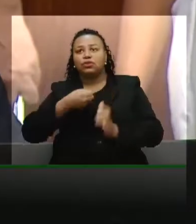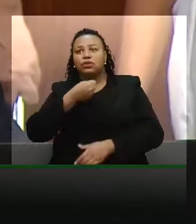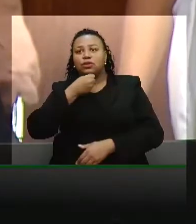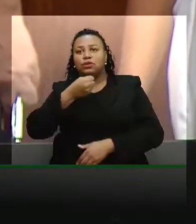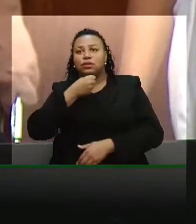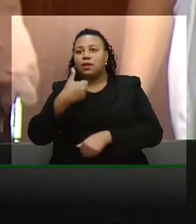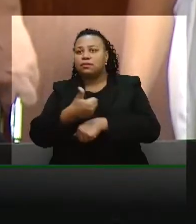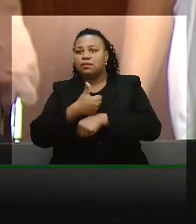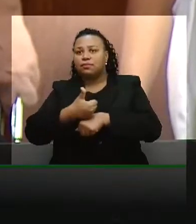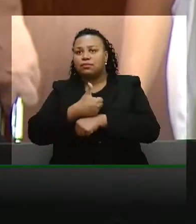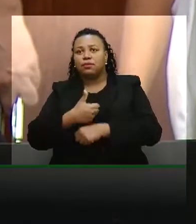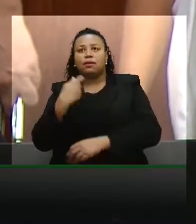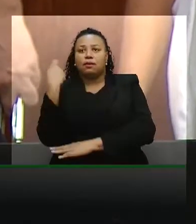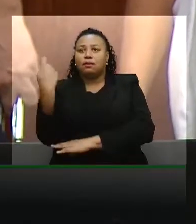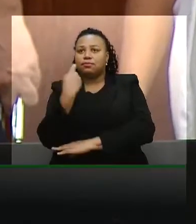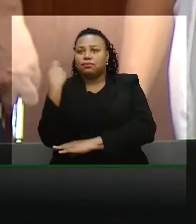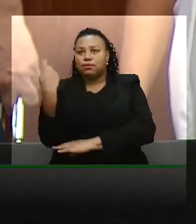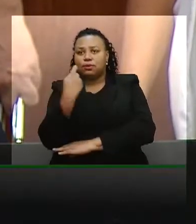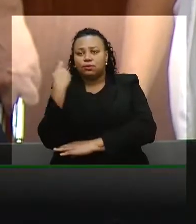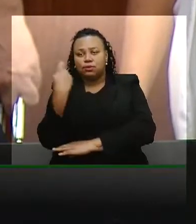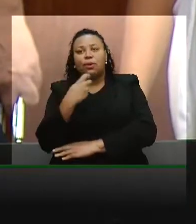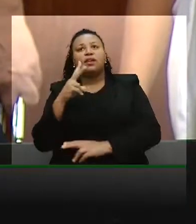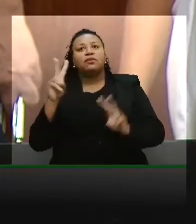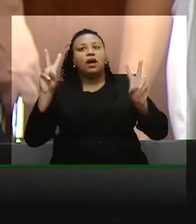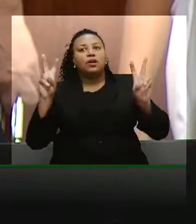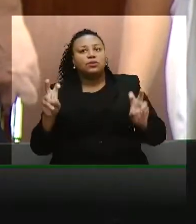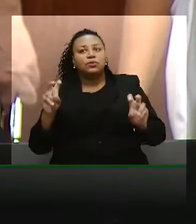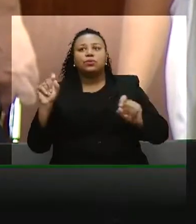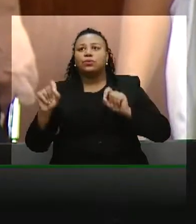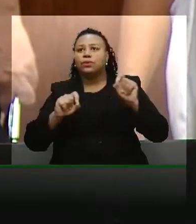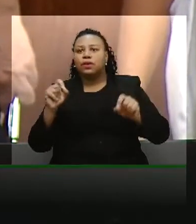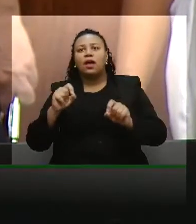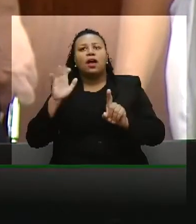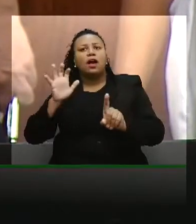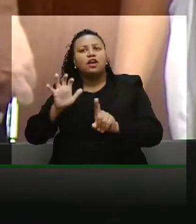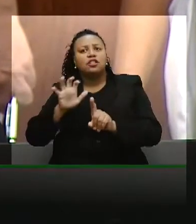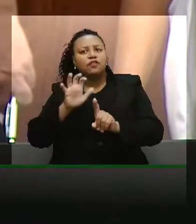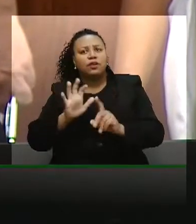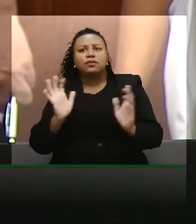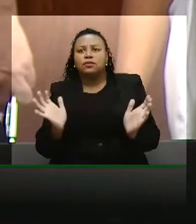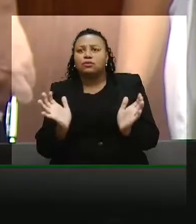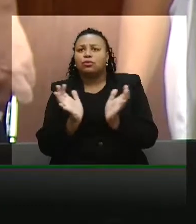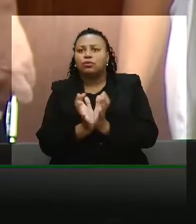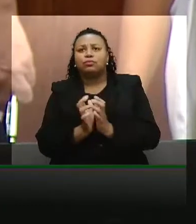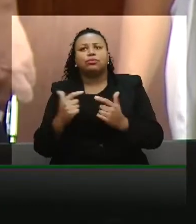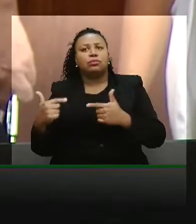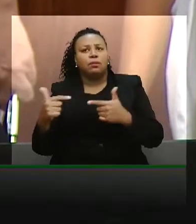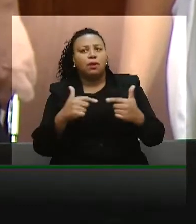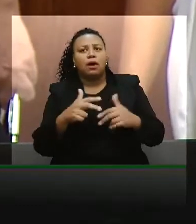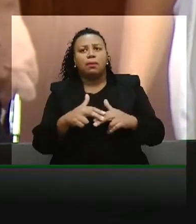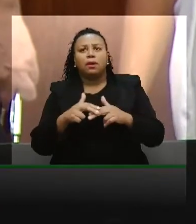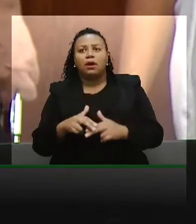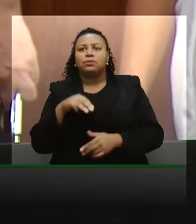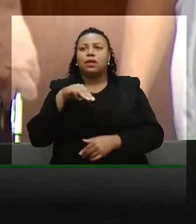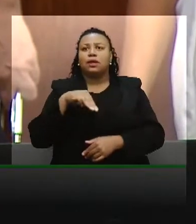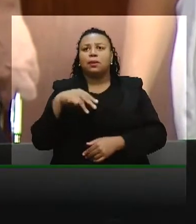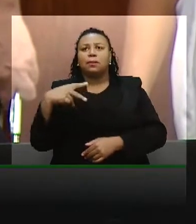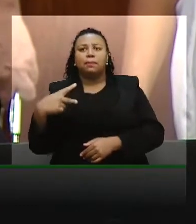Profissionais do Rio Grande do Sul, que abordará o tema Os Impactos à Classe Trabalhadora em Função da MP